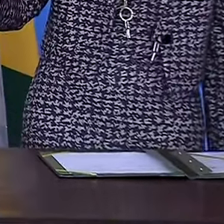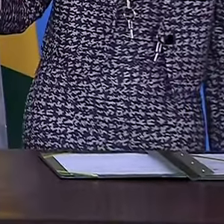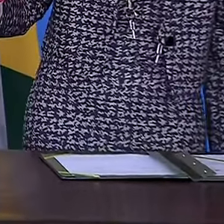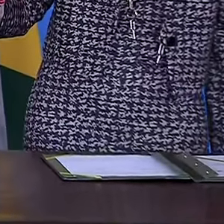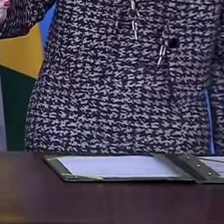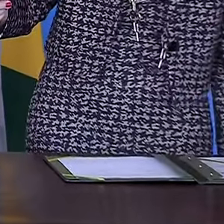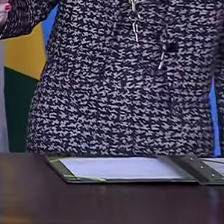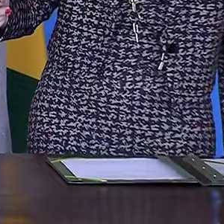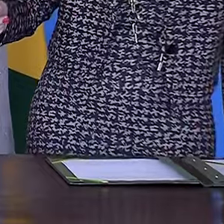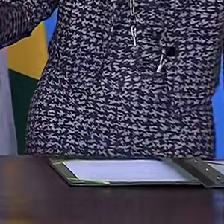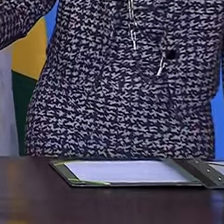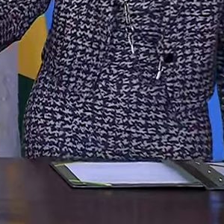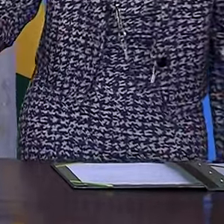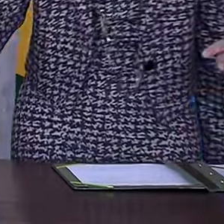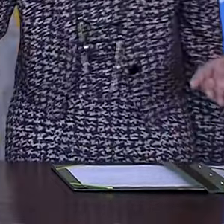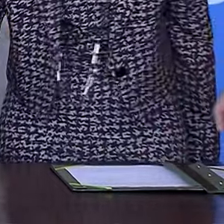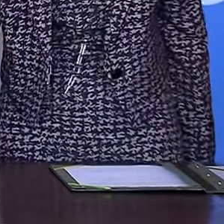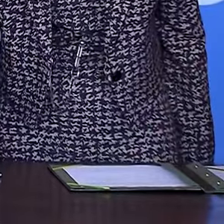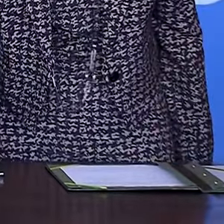Obrigado. Obrigado.